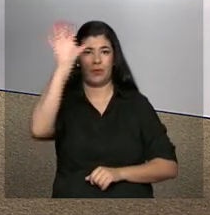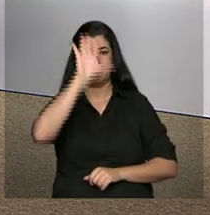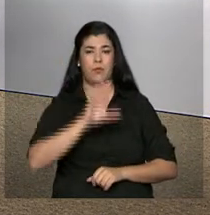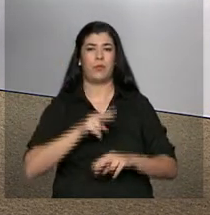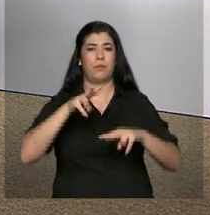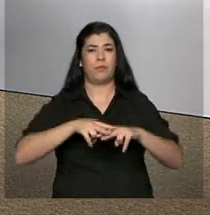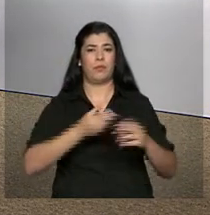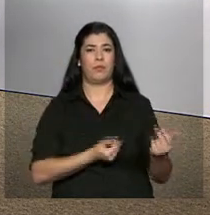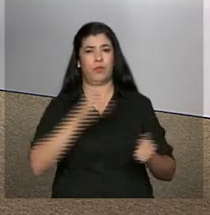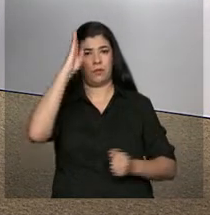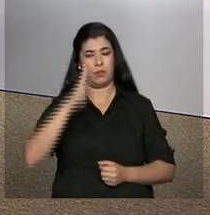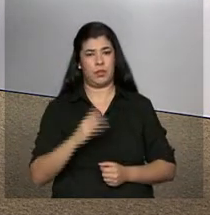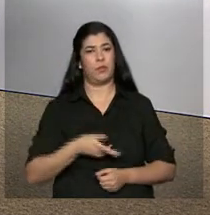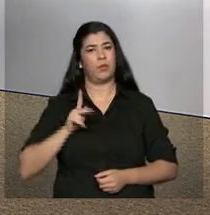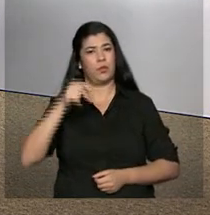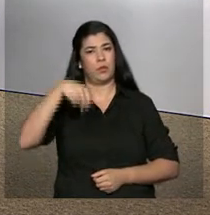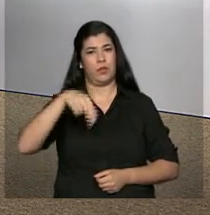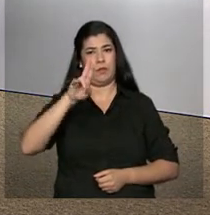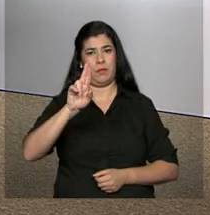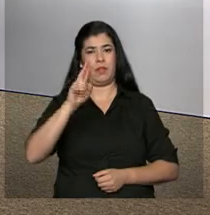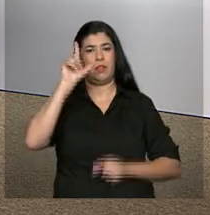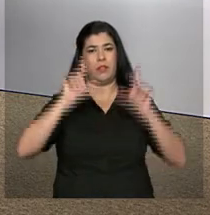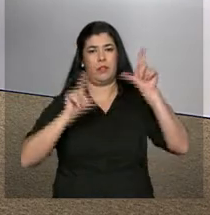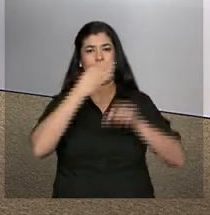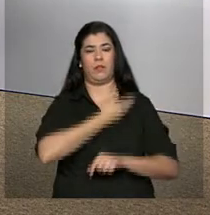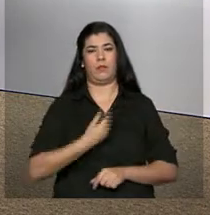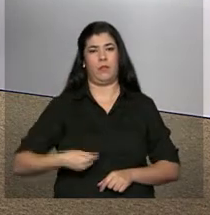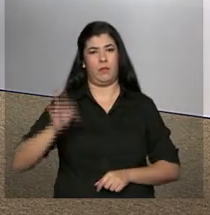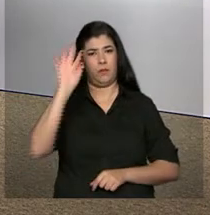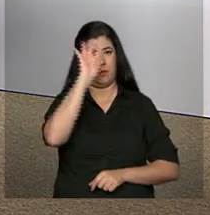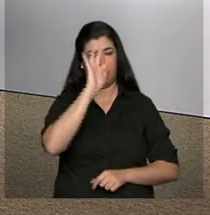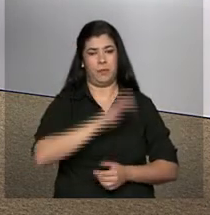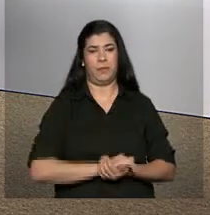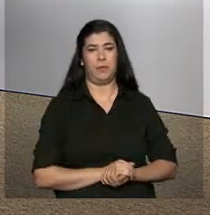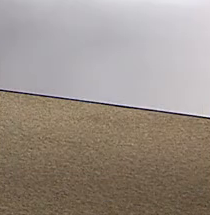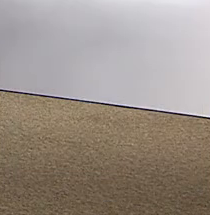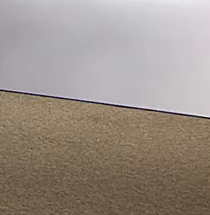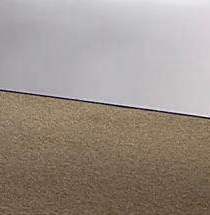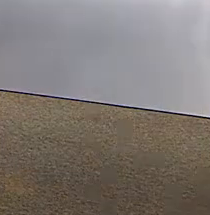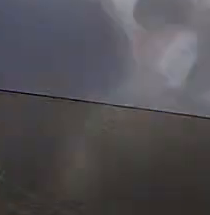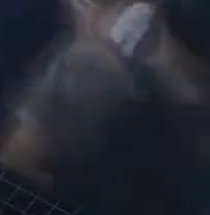jovens do Brasil. Continue com a gente, NBR e a TV do Governo Federal.